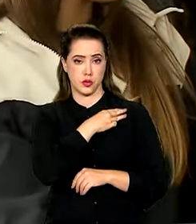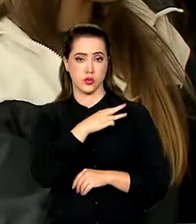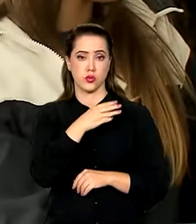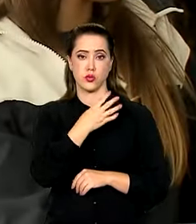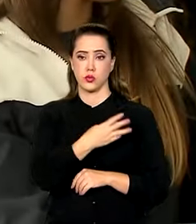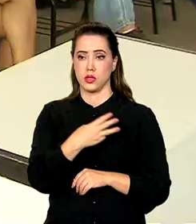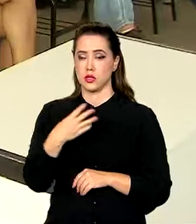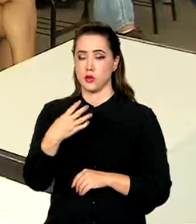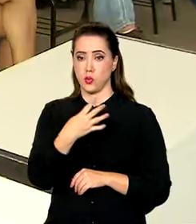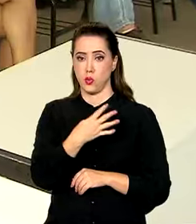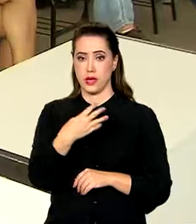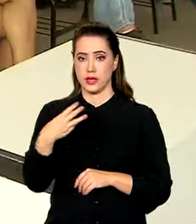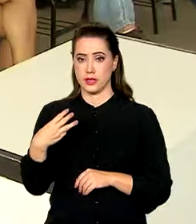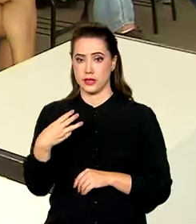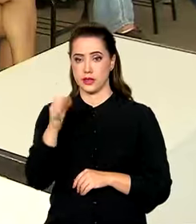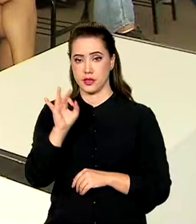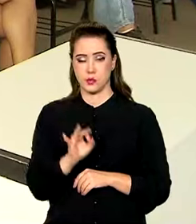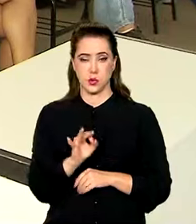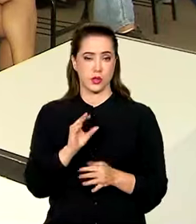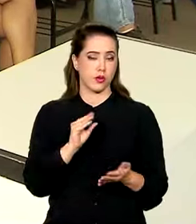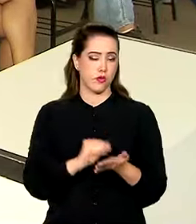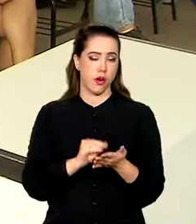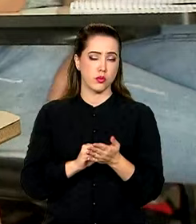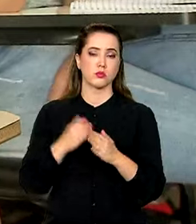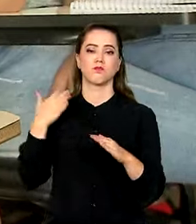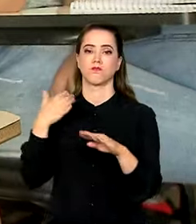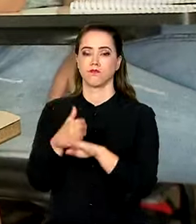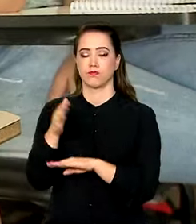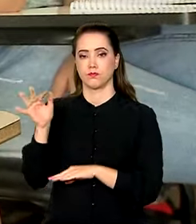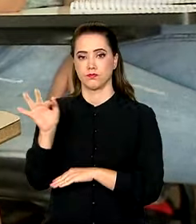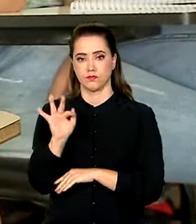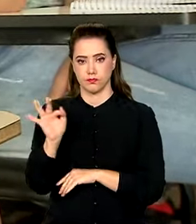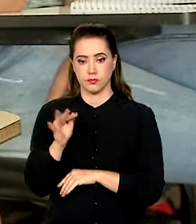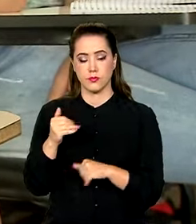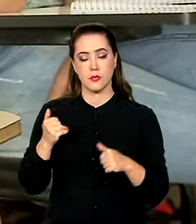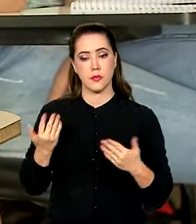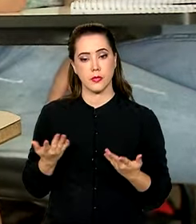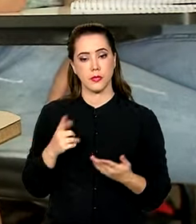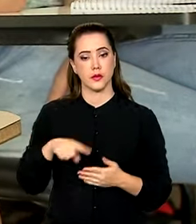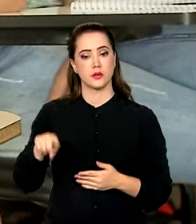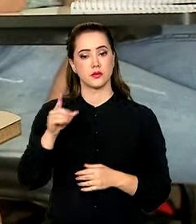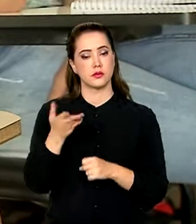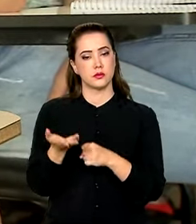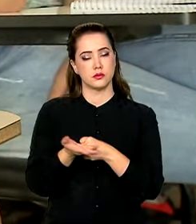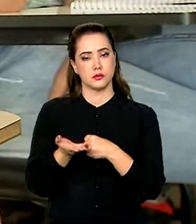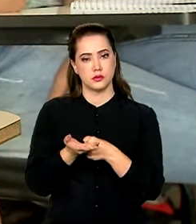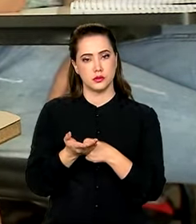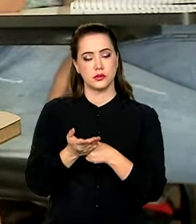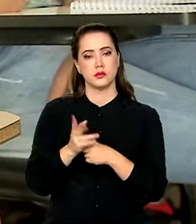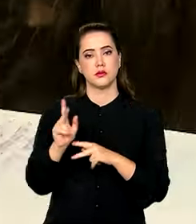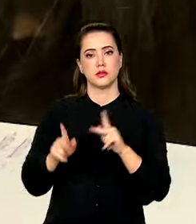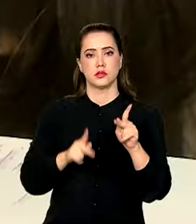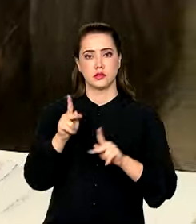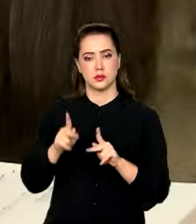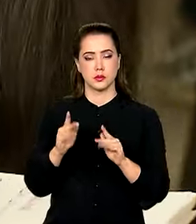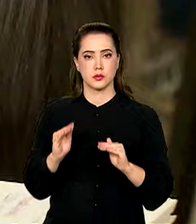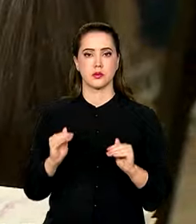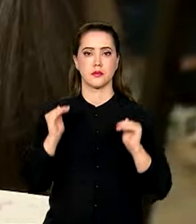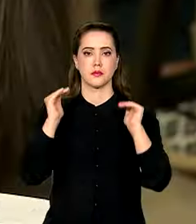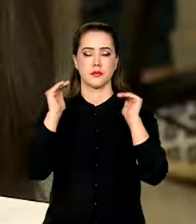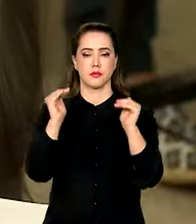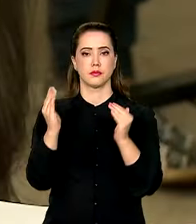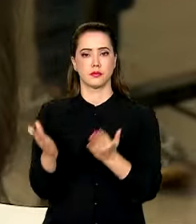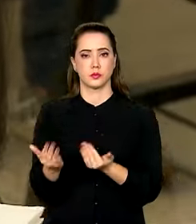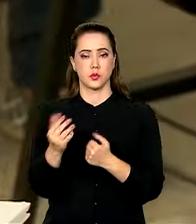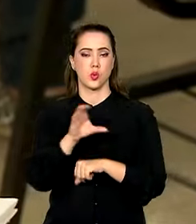% deles não ingressaram numa faculdade. Mesmo assim, a média da população adulta jovem que tem curso